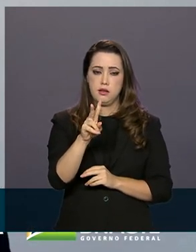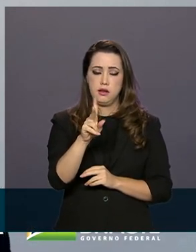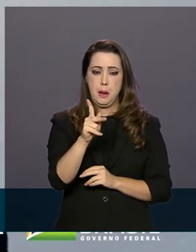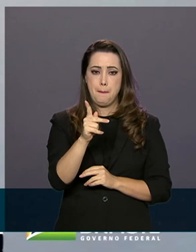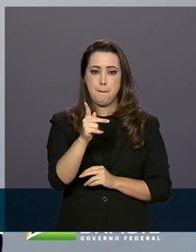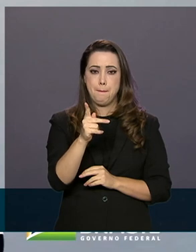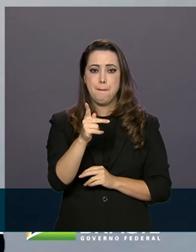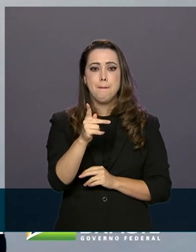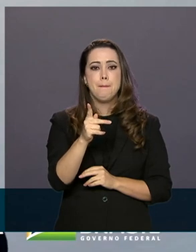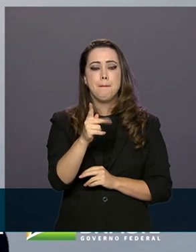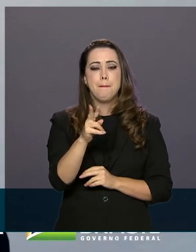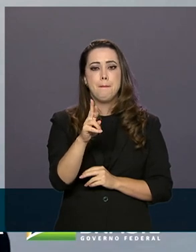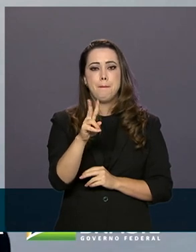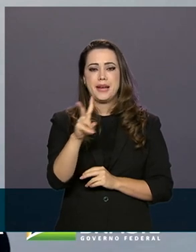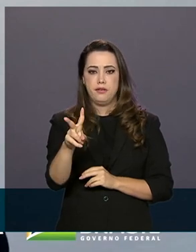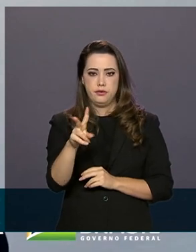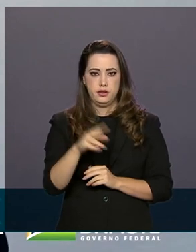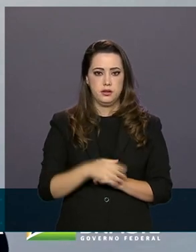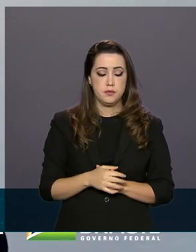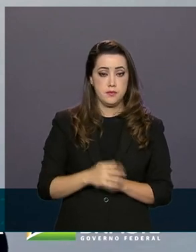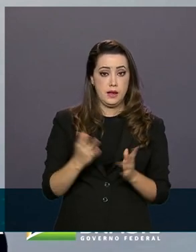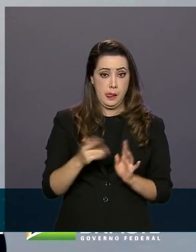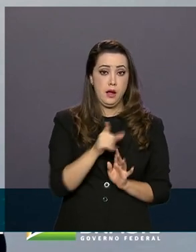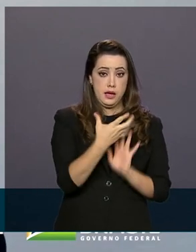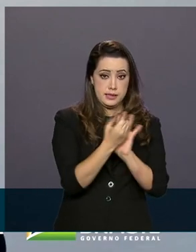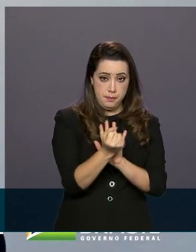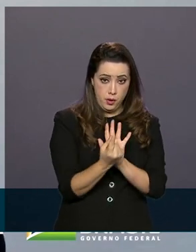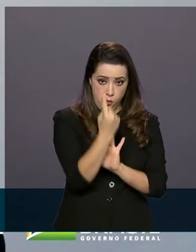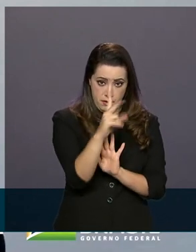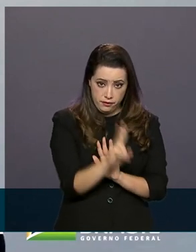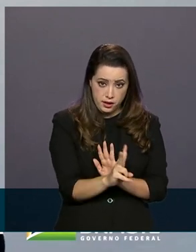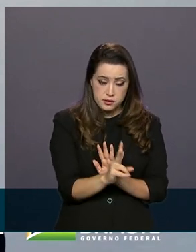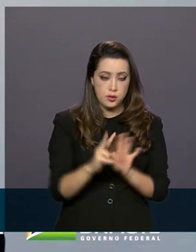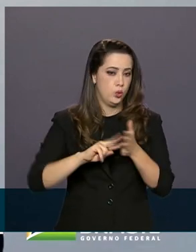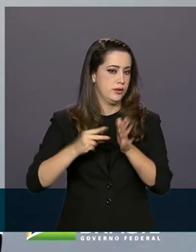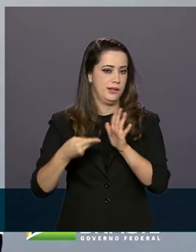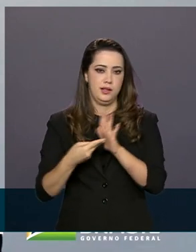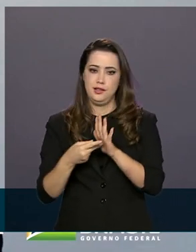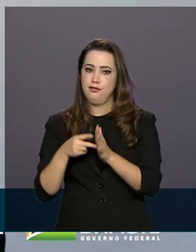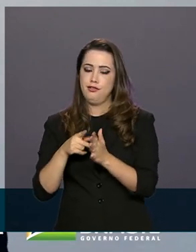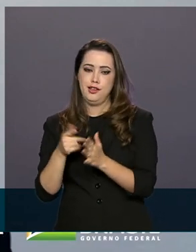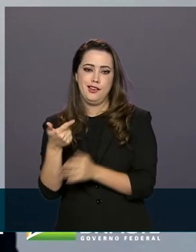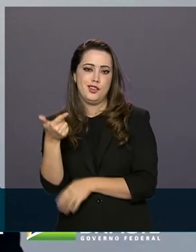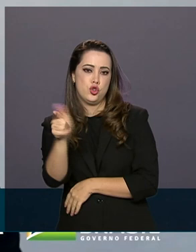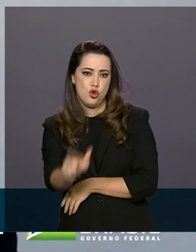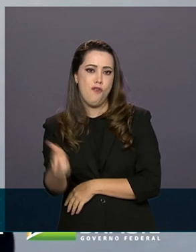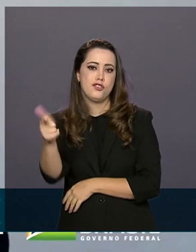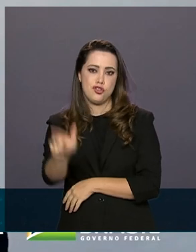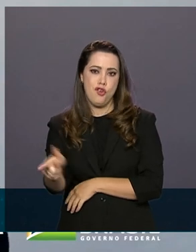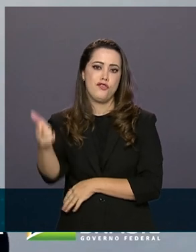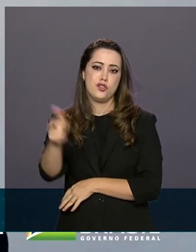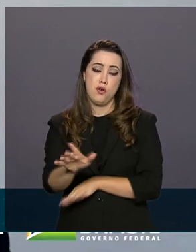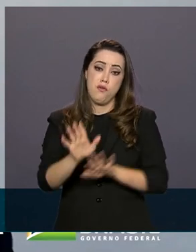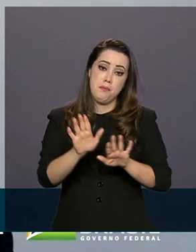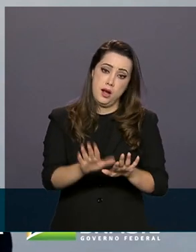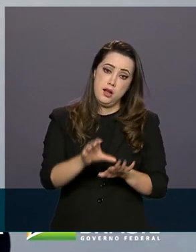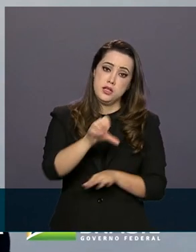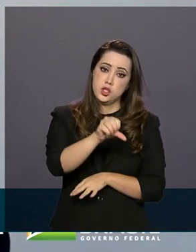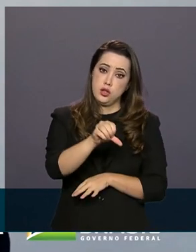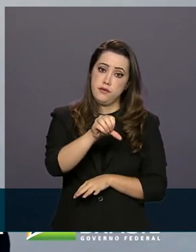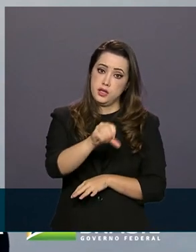você receber num mês não significa necessariamente que vai receber no outro, embora 99